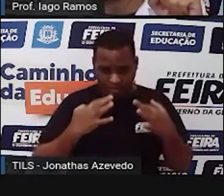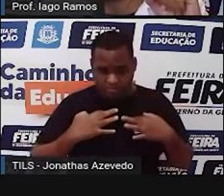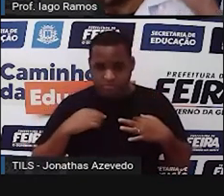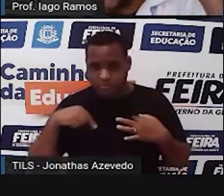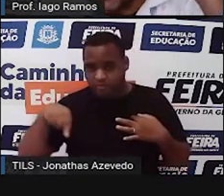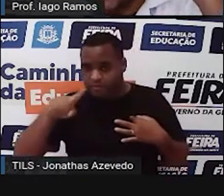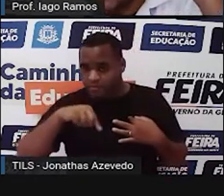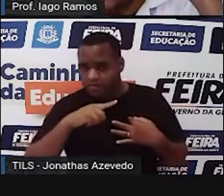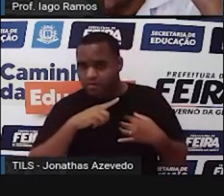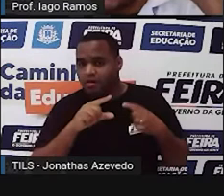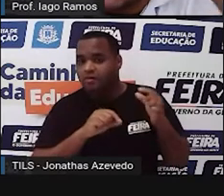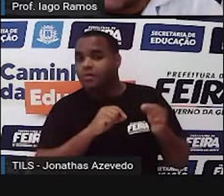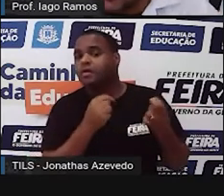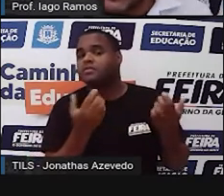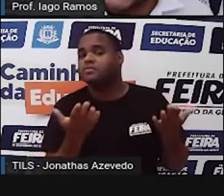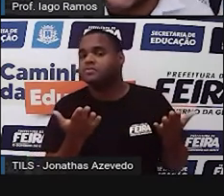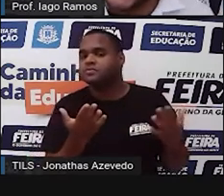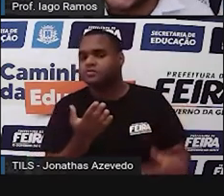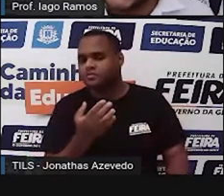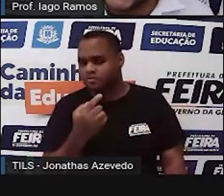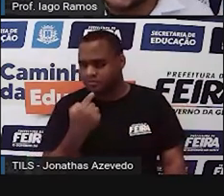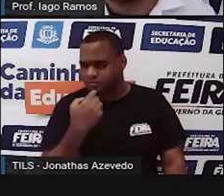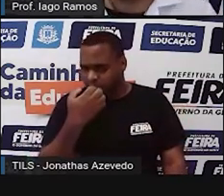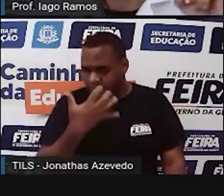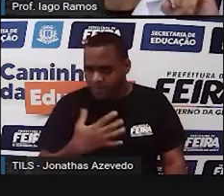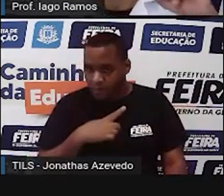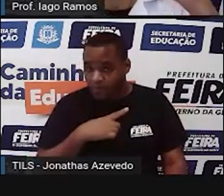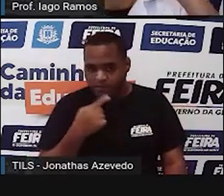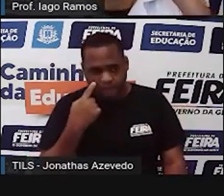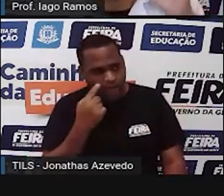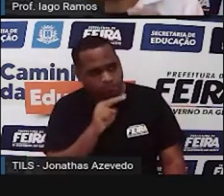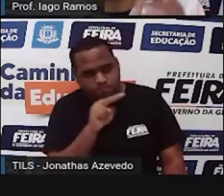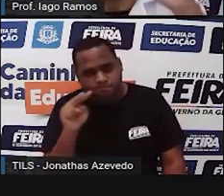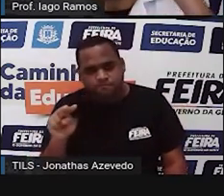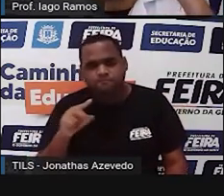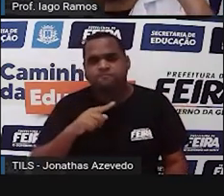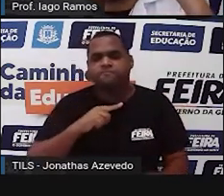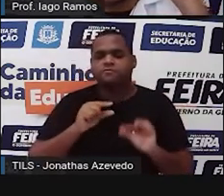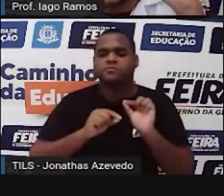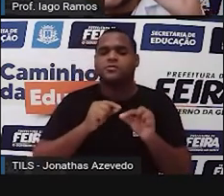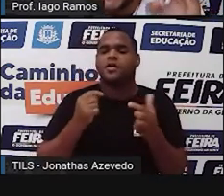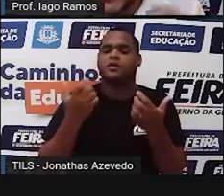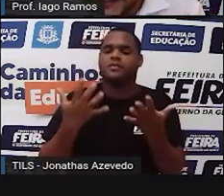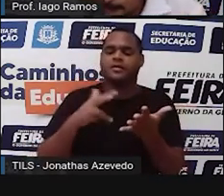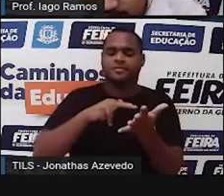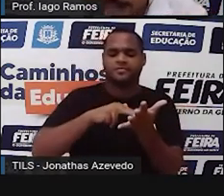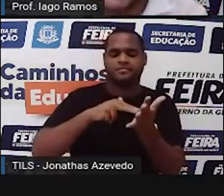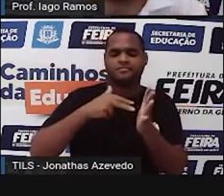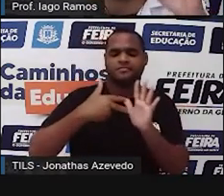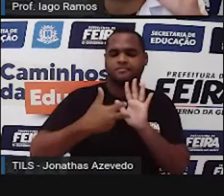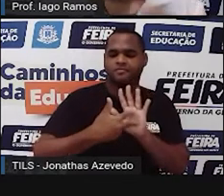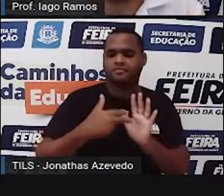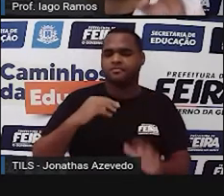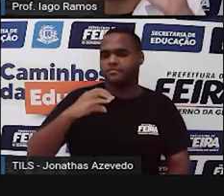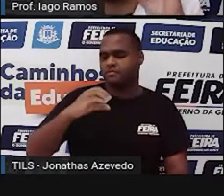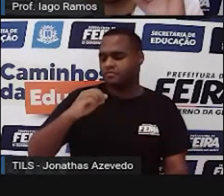assiste, com base no que a gente acabou de ver, o que é que significa